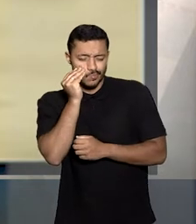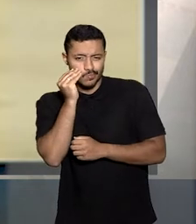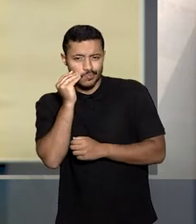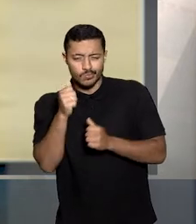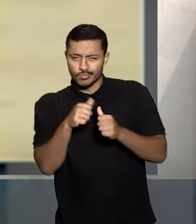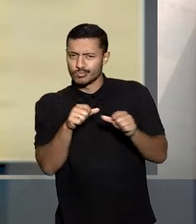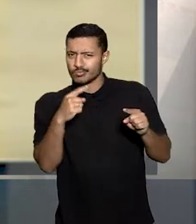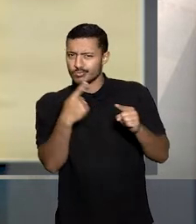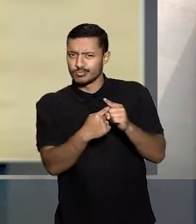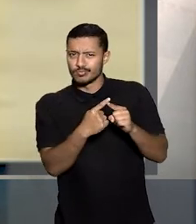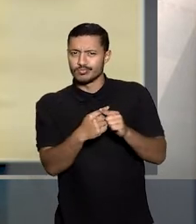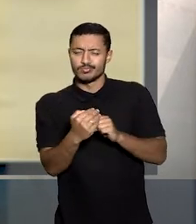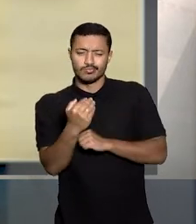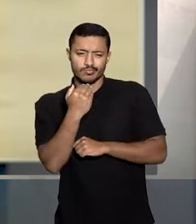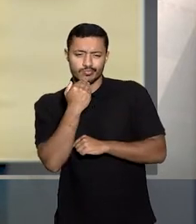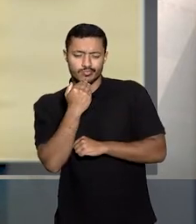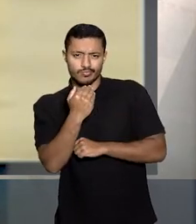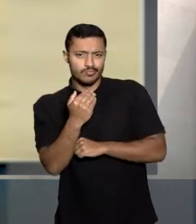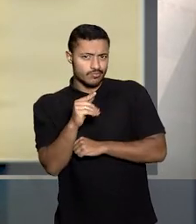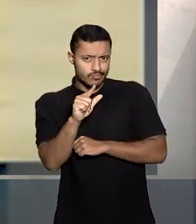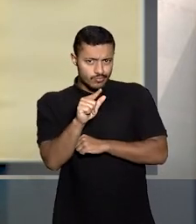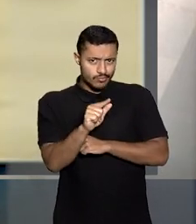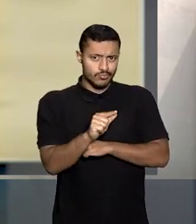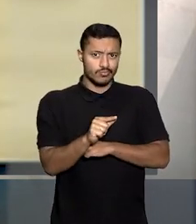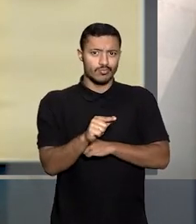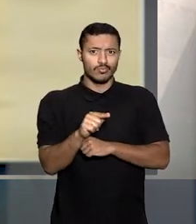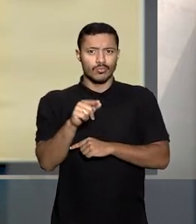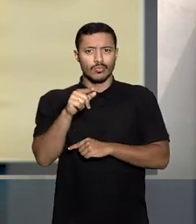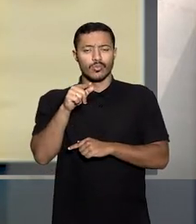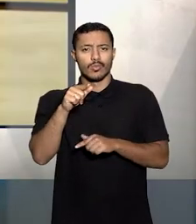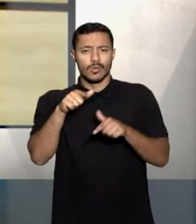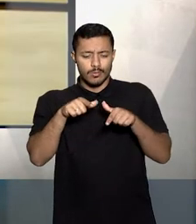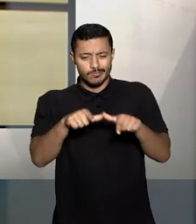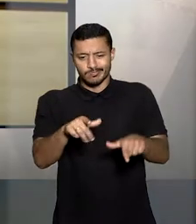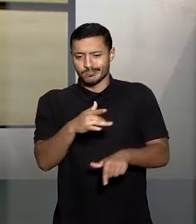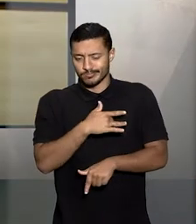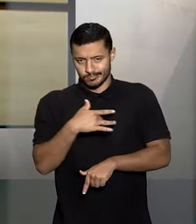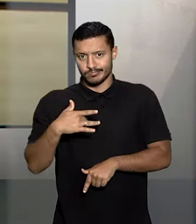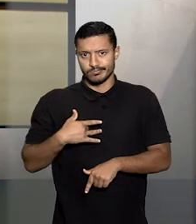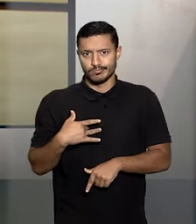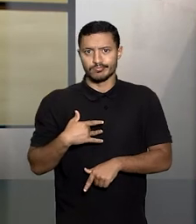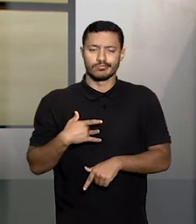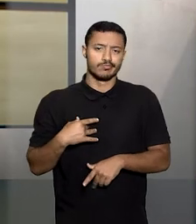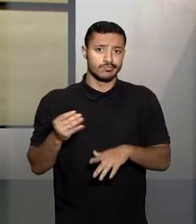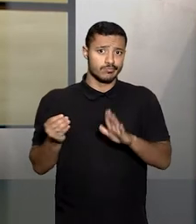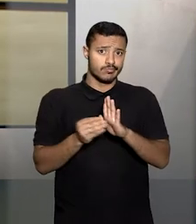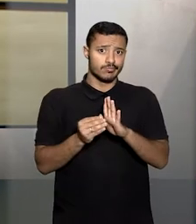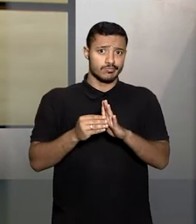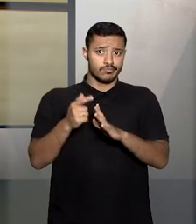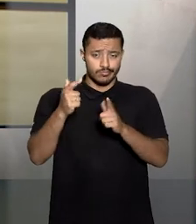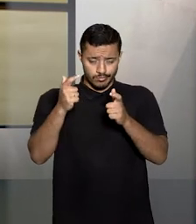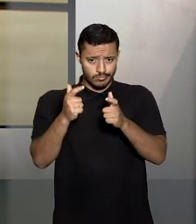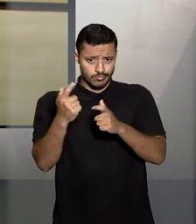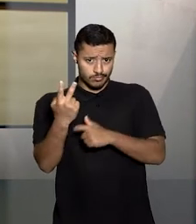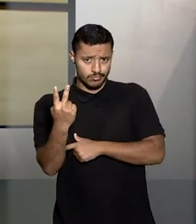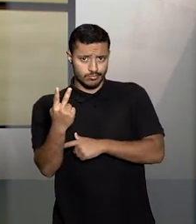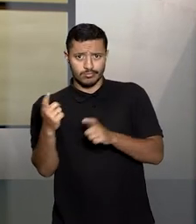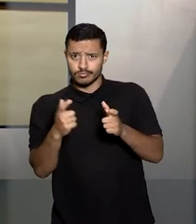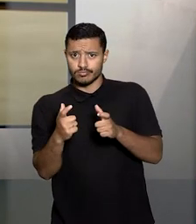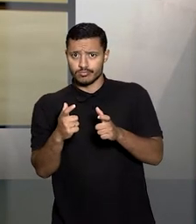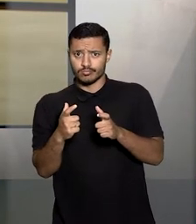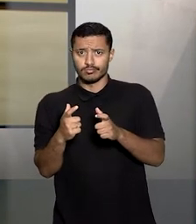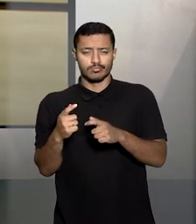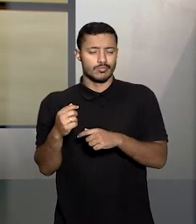excluídos das exigências mínimas dos planos de saúde e que conforme definido pela segunda sessão as